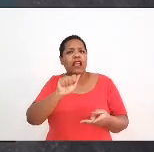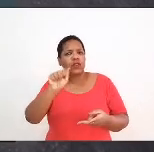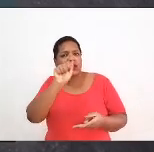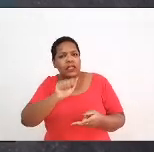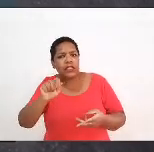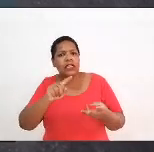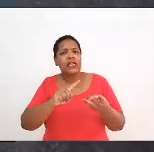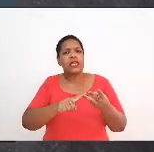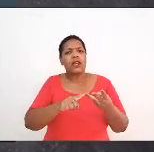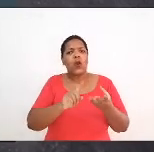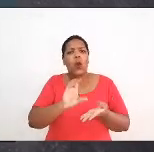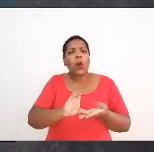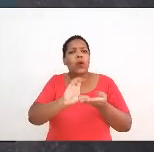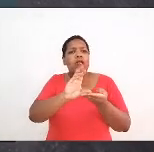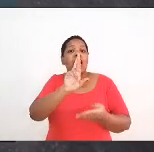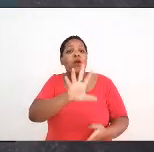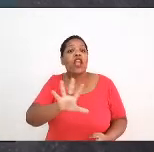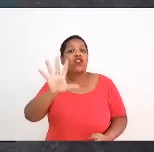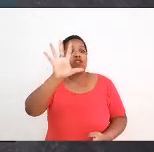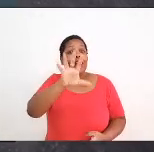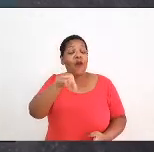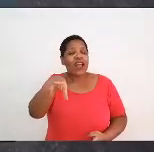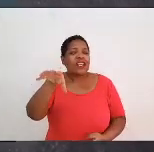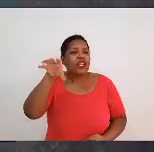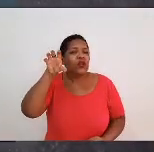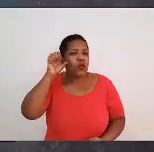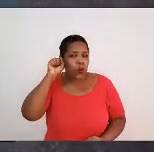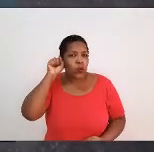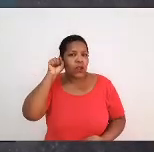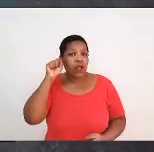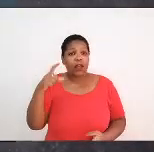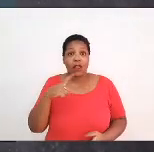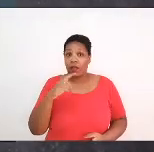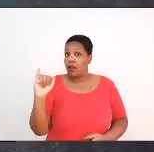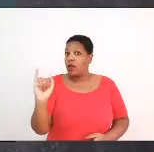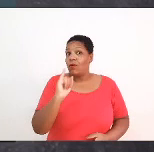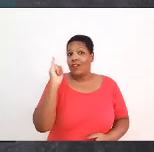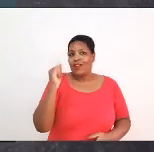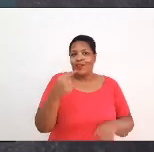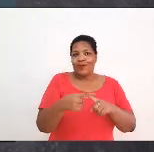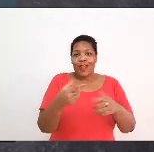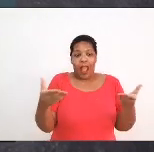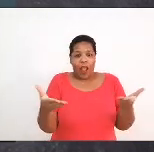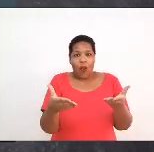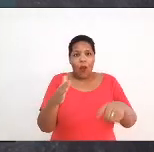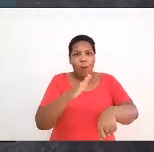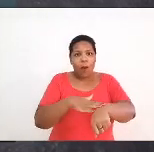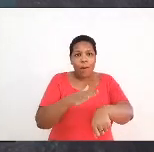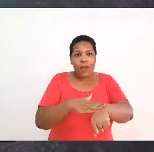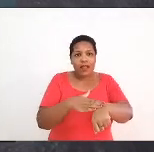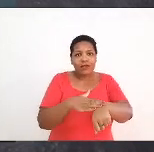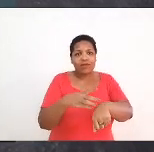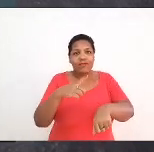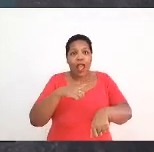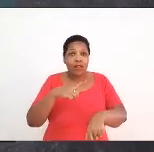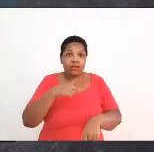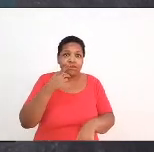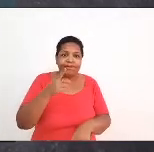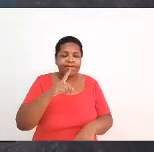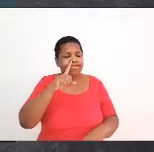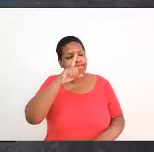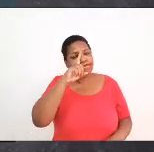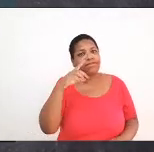escuta, ela é extremamente importante, porque a gente vive num momento de excepcionalidades, e, então, a gente